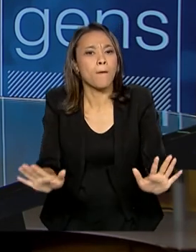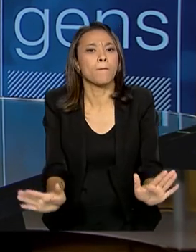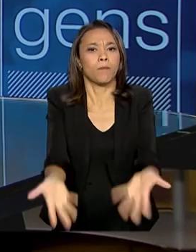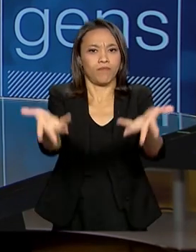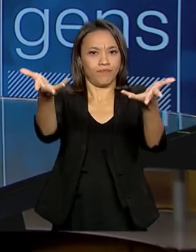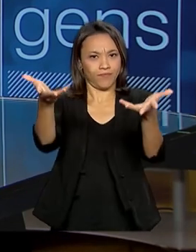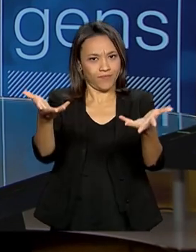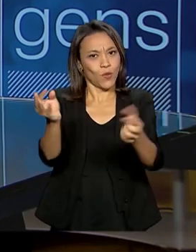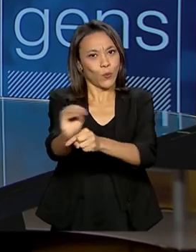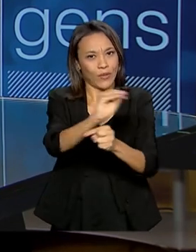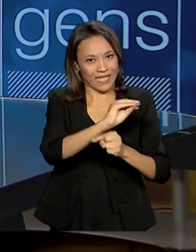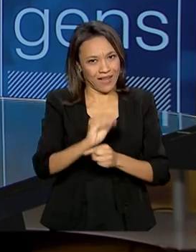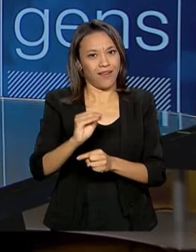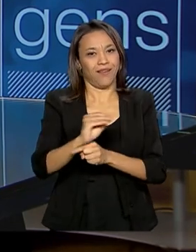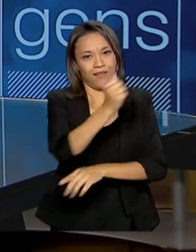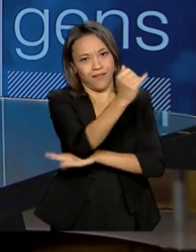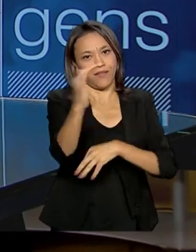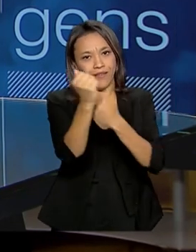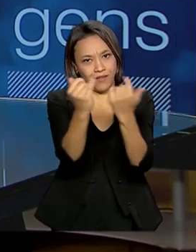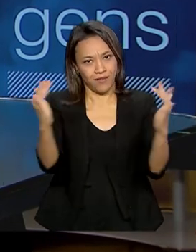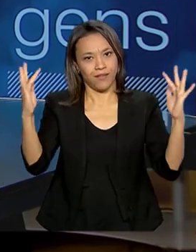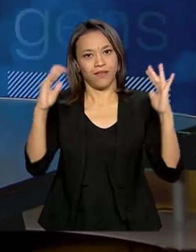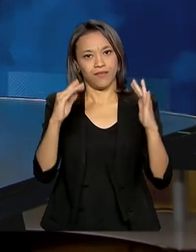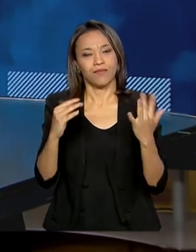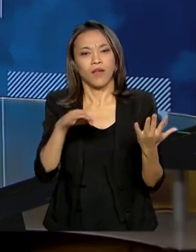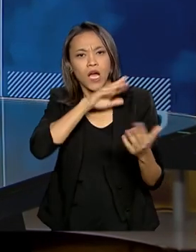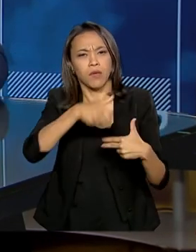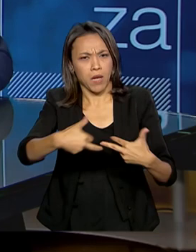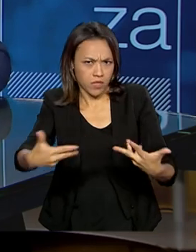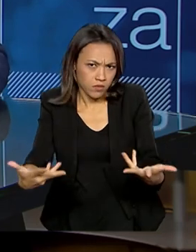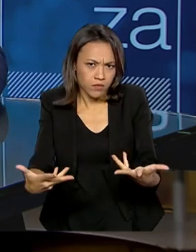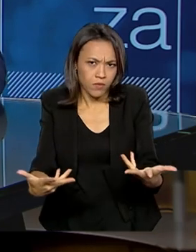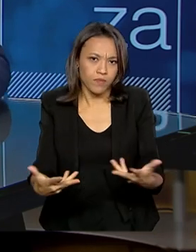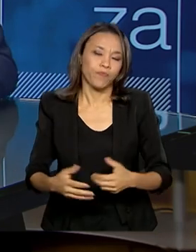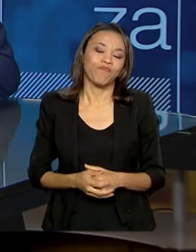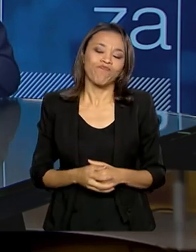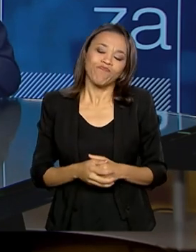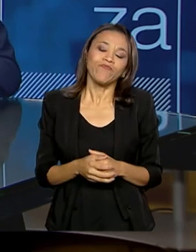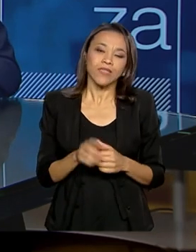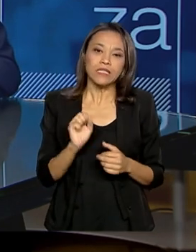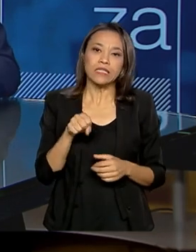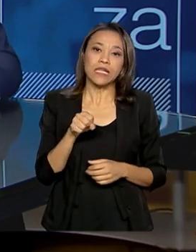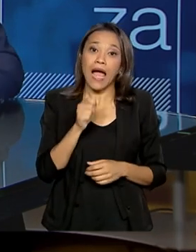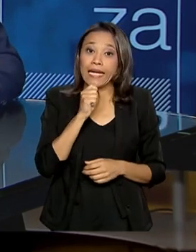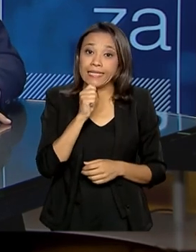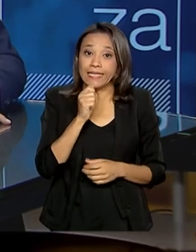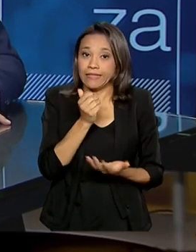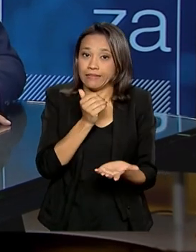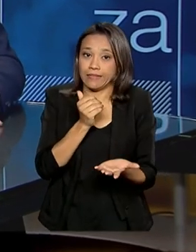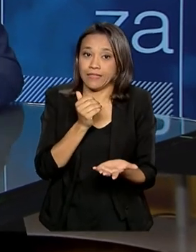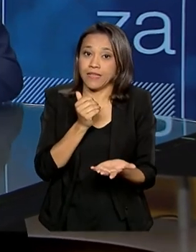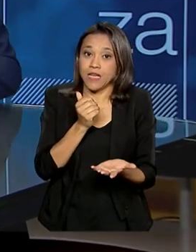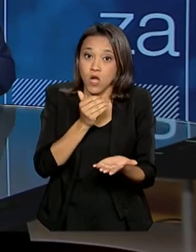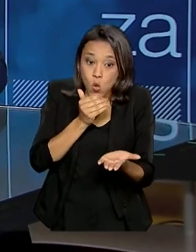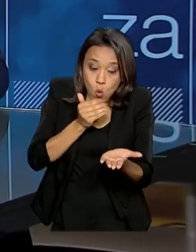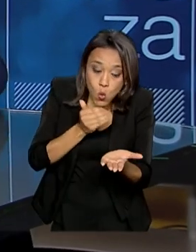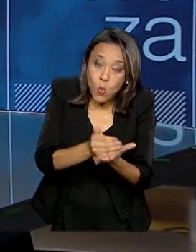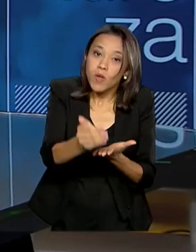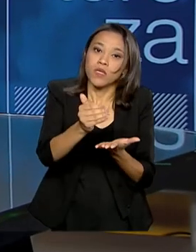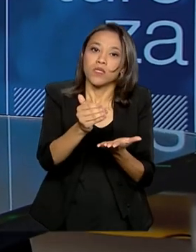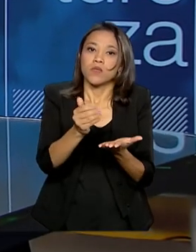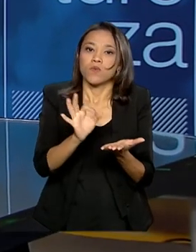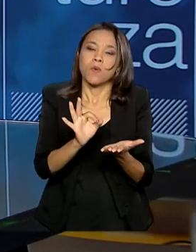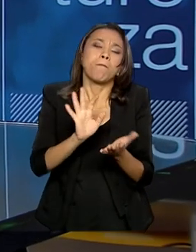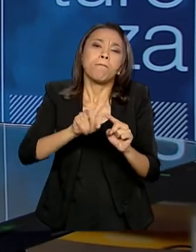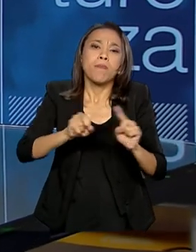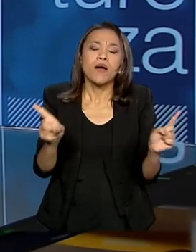preservação ambiental? Exatamente. Não iniciamos ainda efetivamente a conversão, mas em São